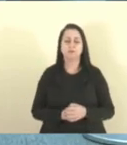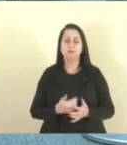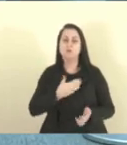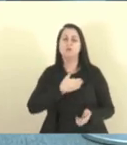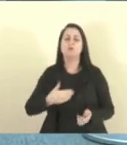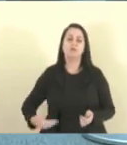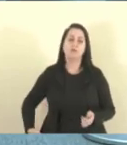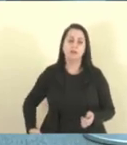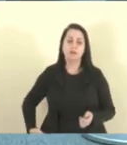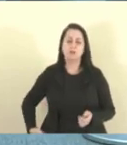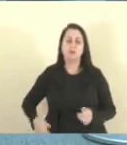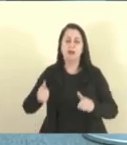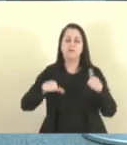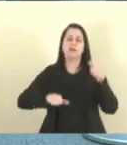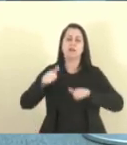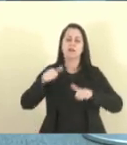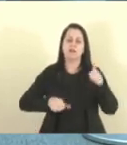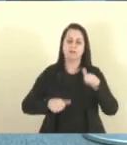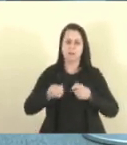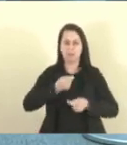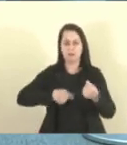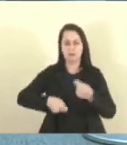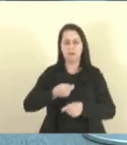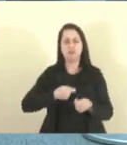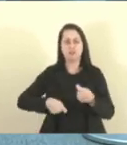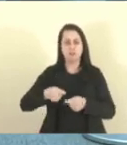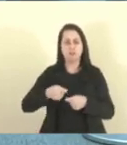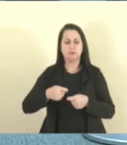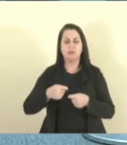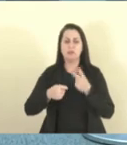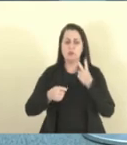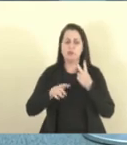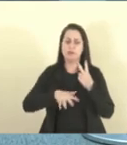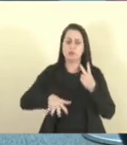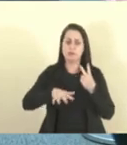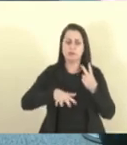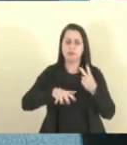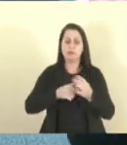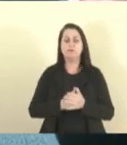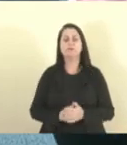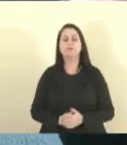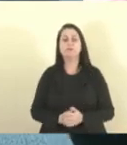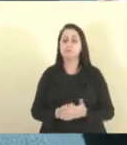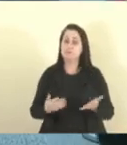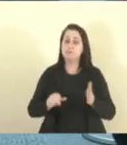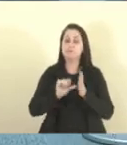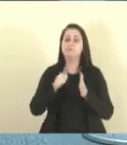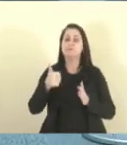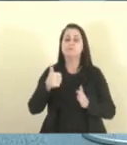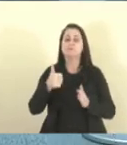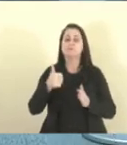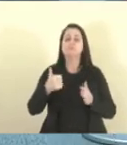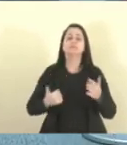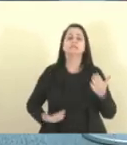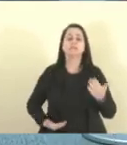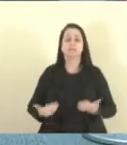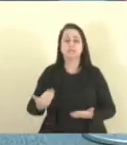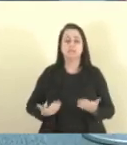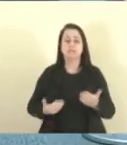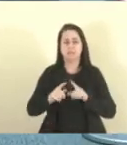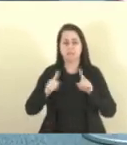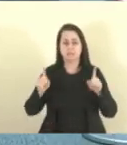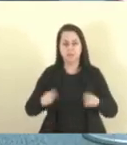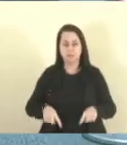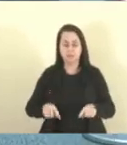governo avalie administrativamente duas situações. A primeira, em relação aos servidores que